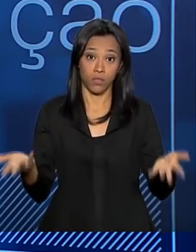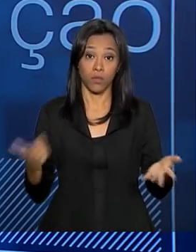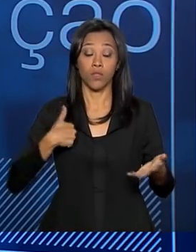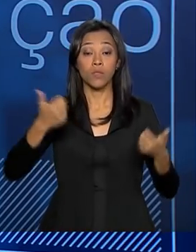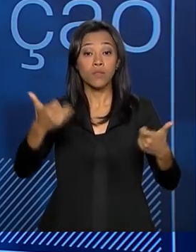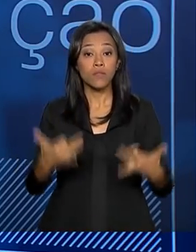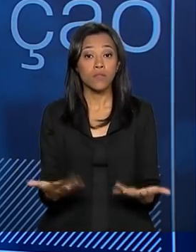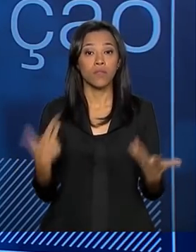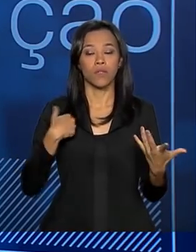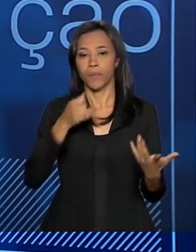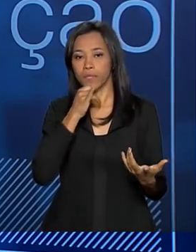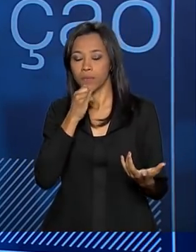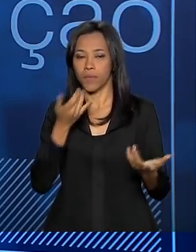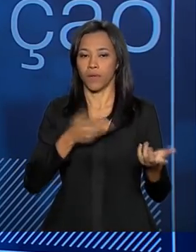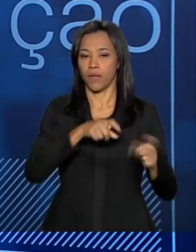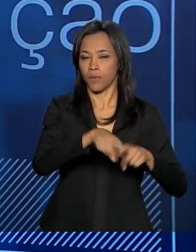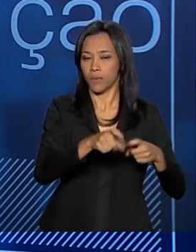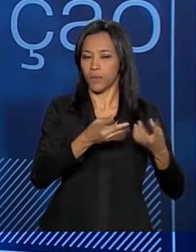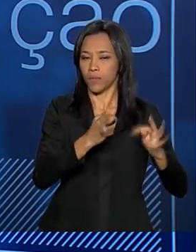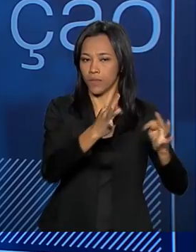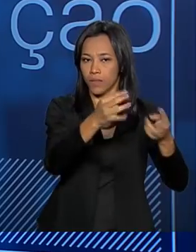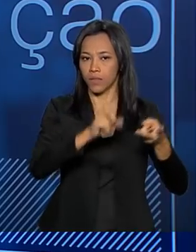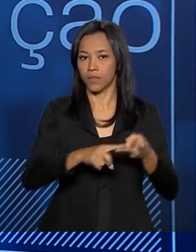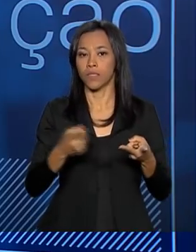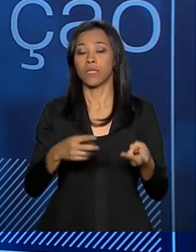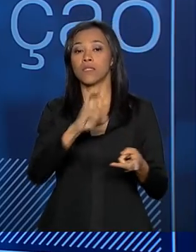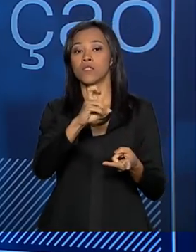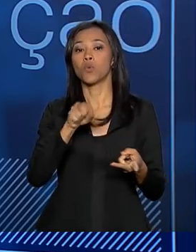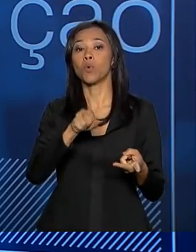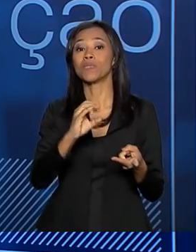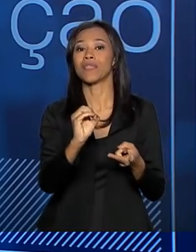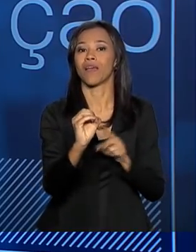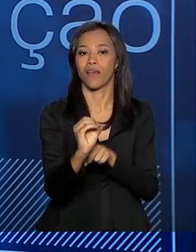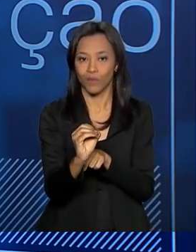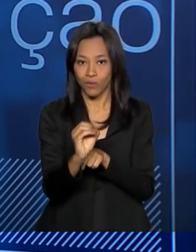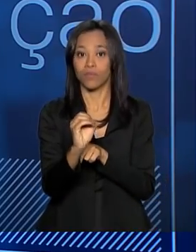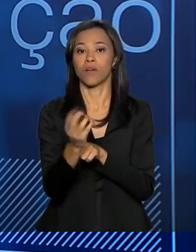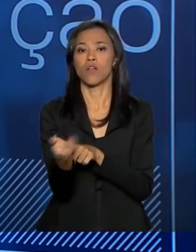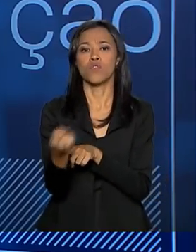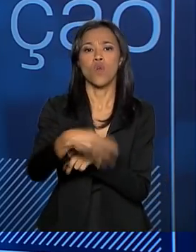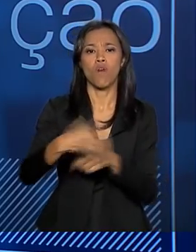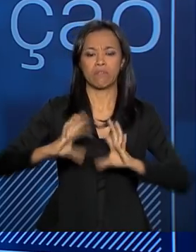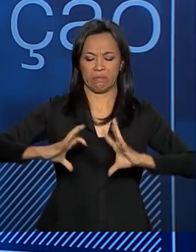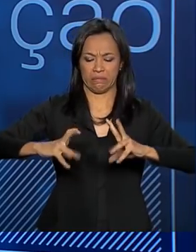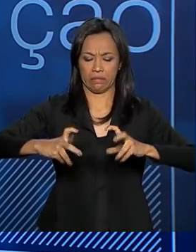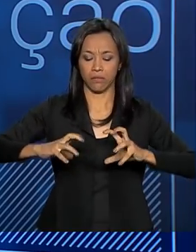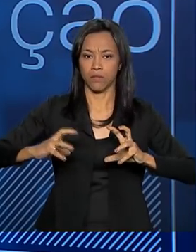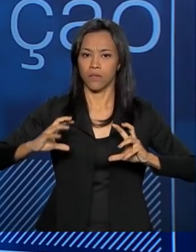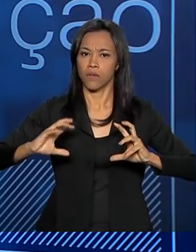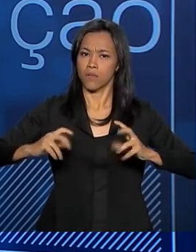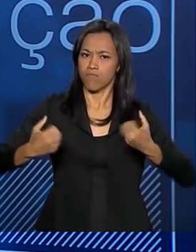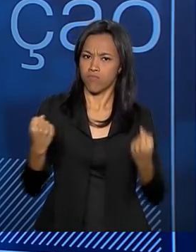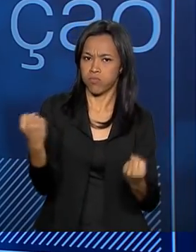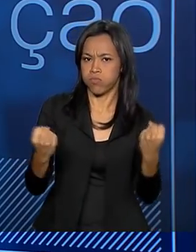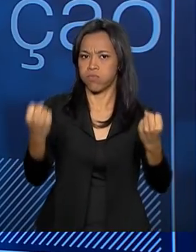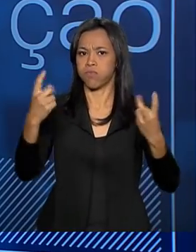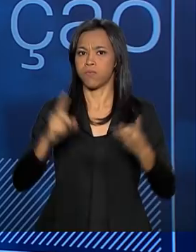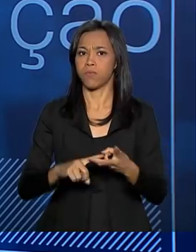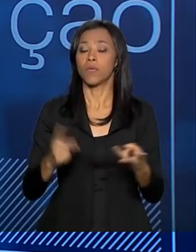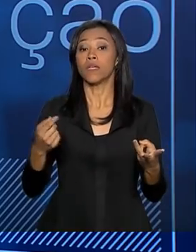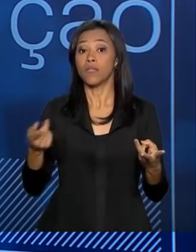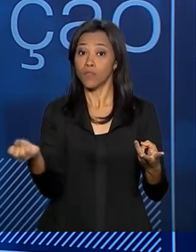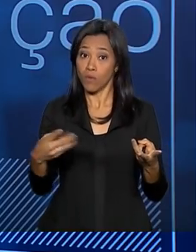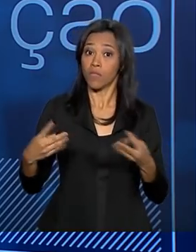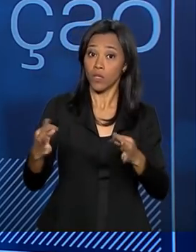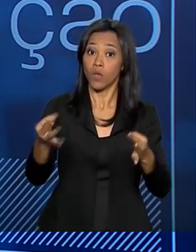eu estou falando de agricultura digital, agricultura 4 ou 5.0, e novas máquinas, novas tecnologias, e o Brasil tem que estar antenado. Foi